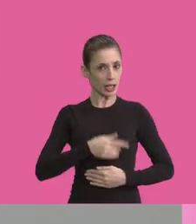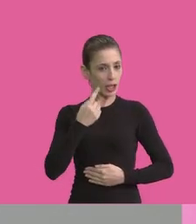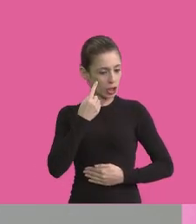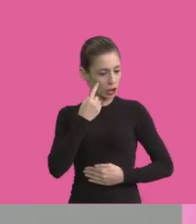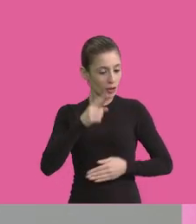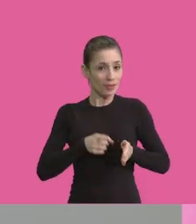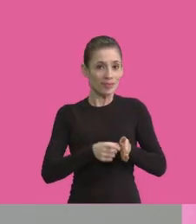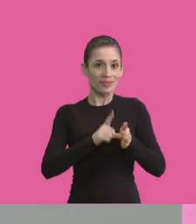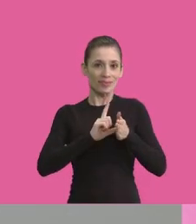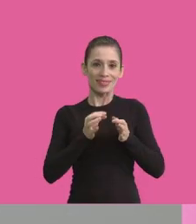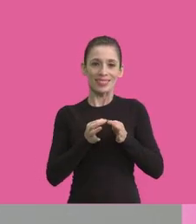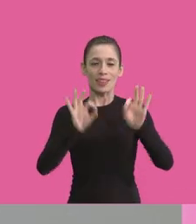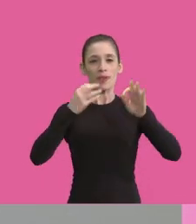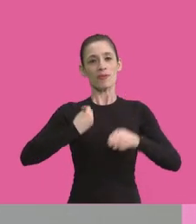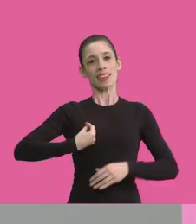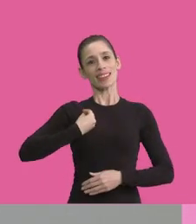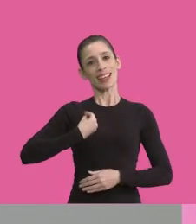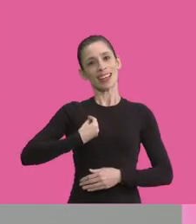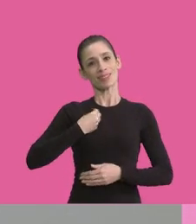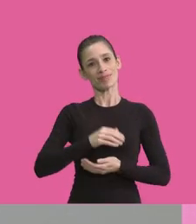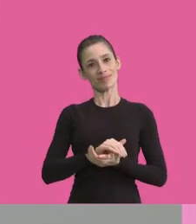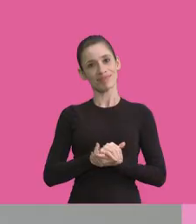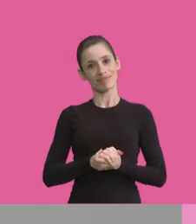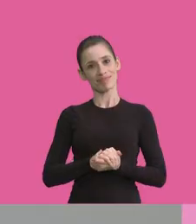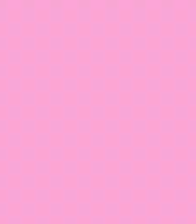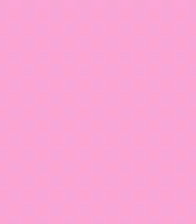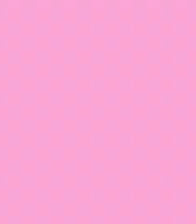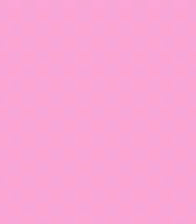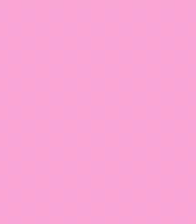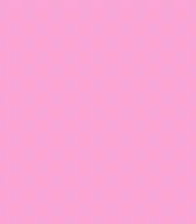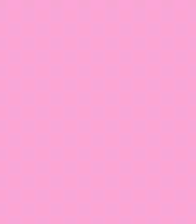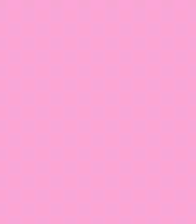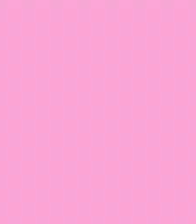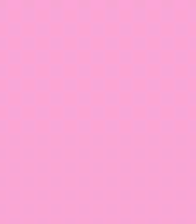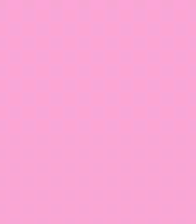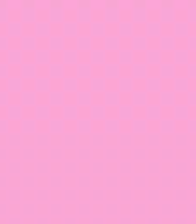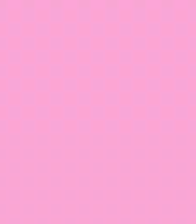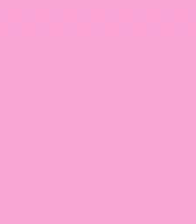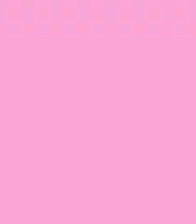o diagnóstico precoce. Salva vidas! Música